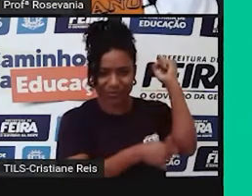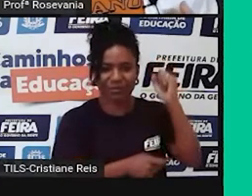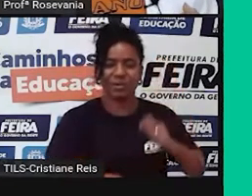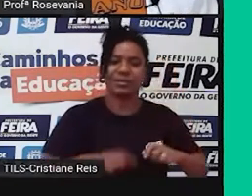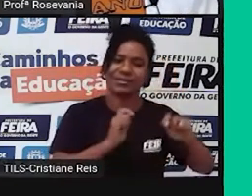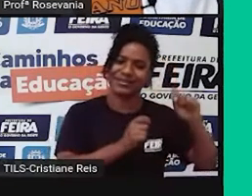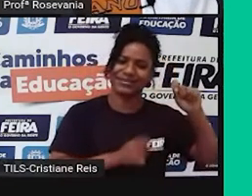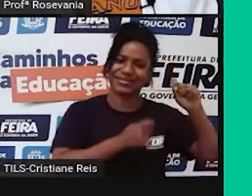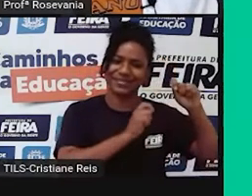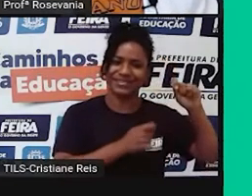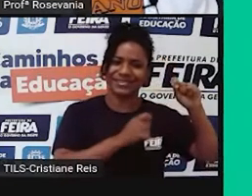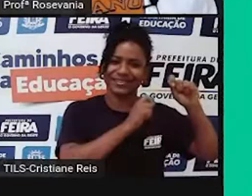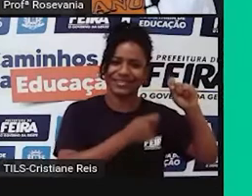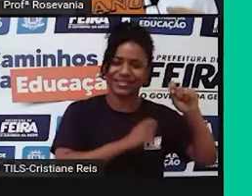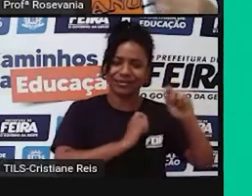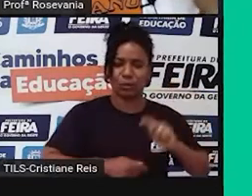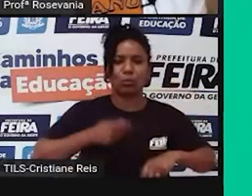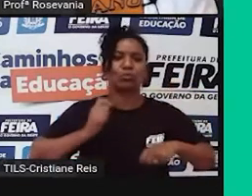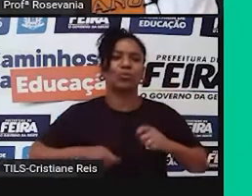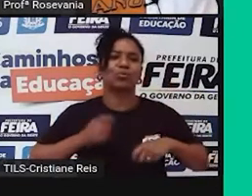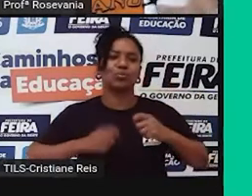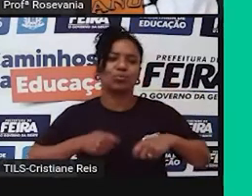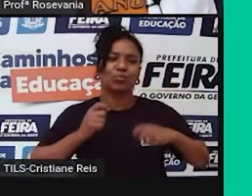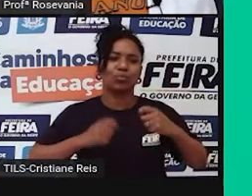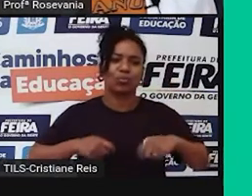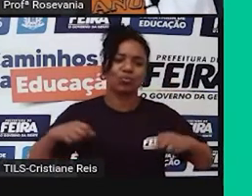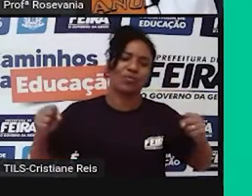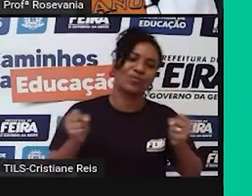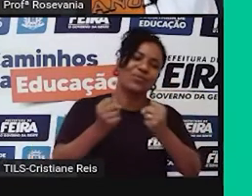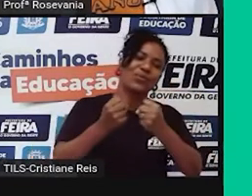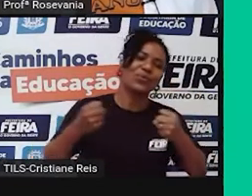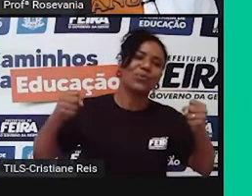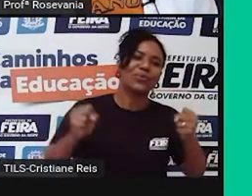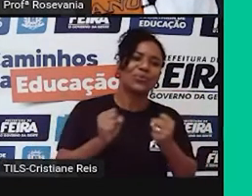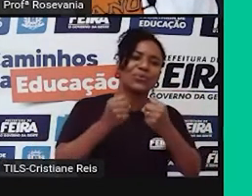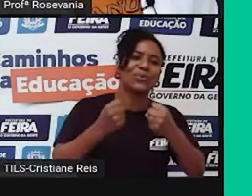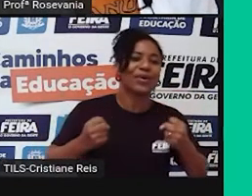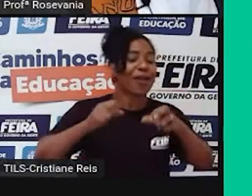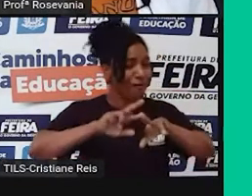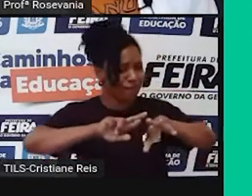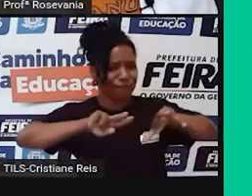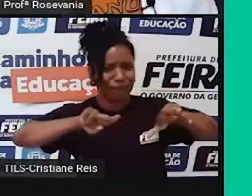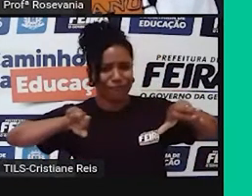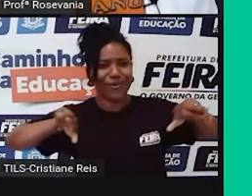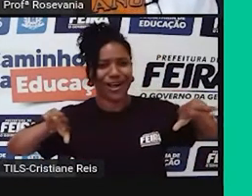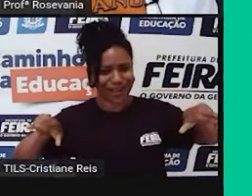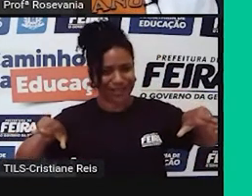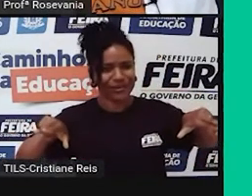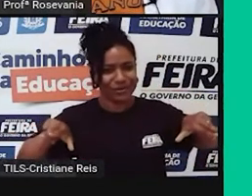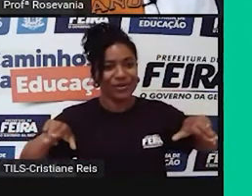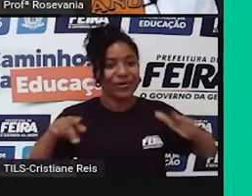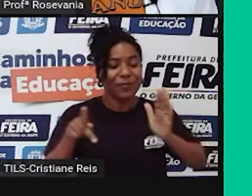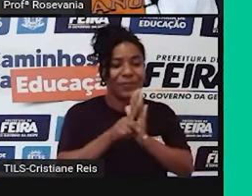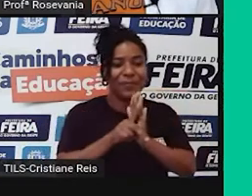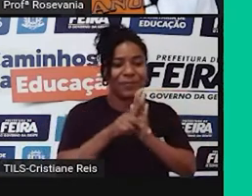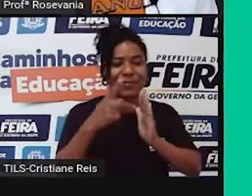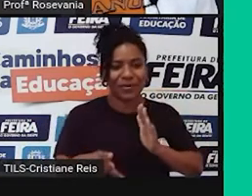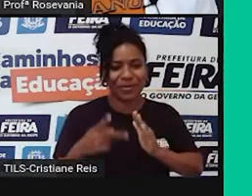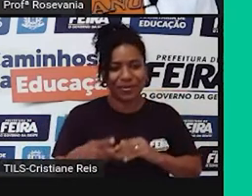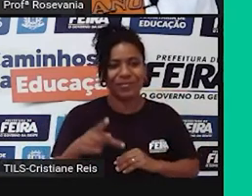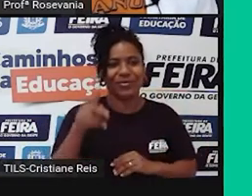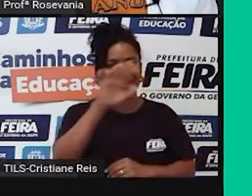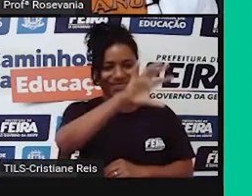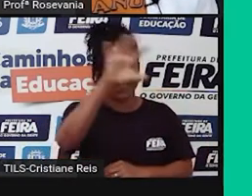bomba, né, a safona, todos esses instrumentos, assim, são muito comuns também, né, na nossa